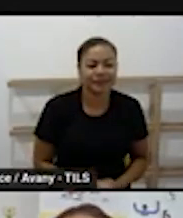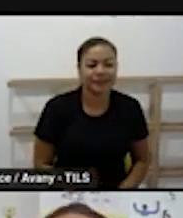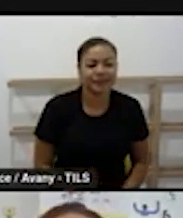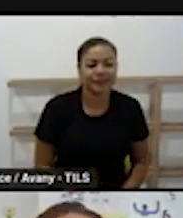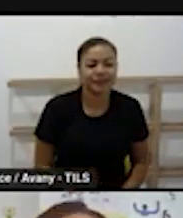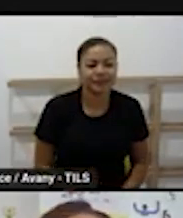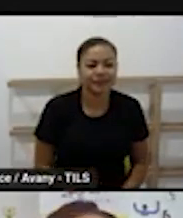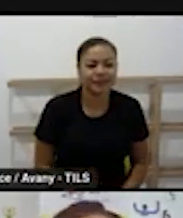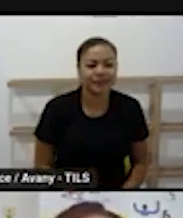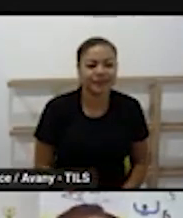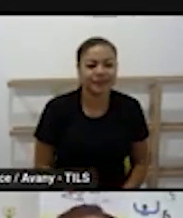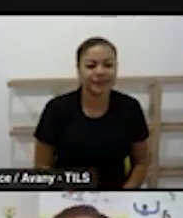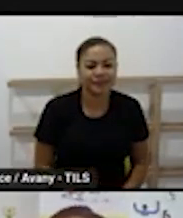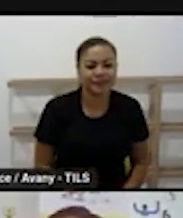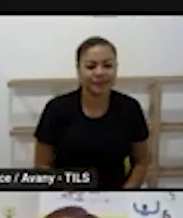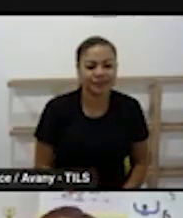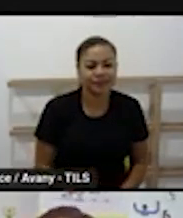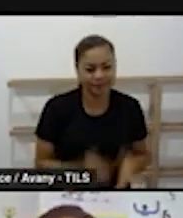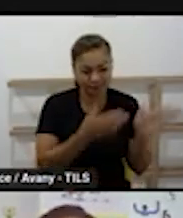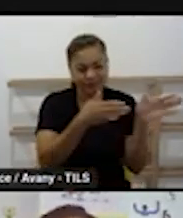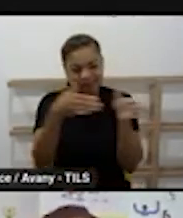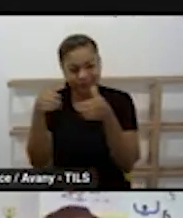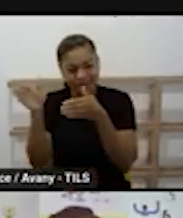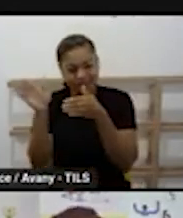Vamos lá, Gabi. Pode passar, por favor.